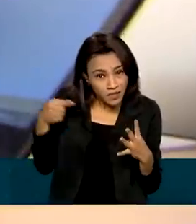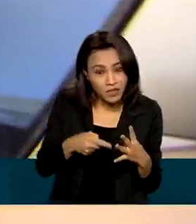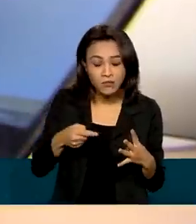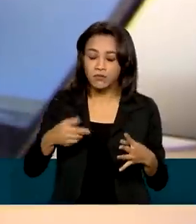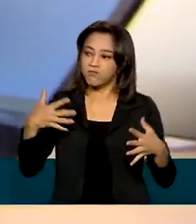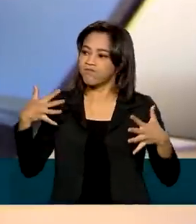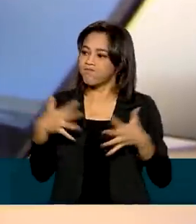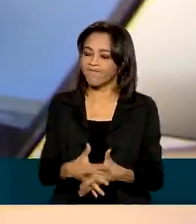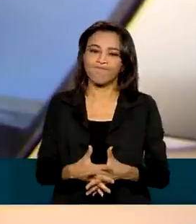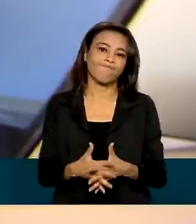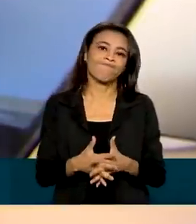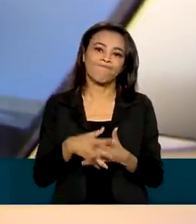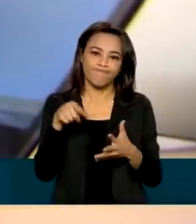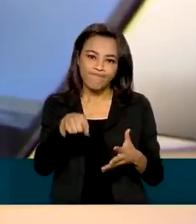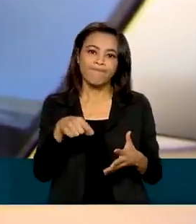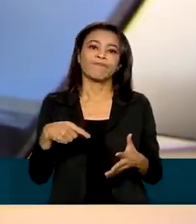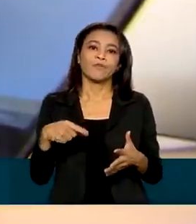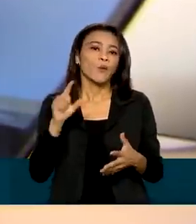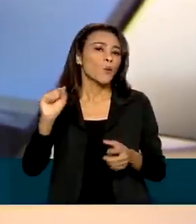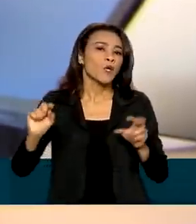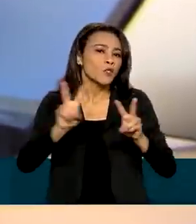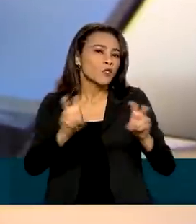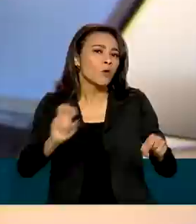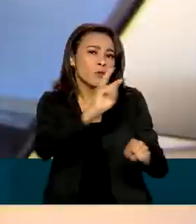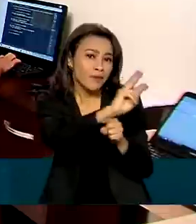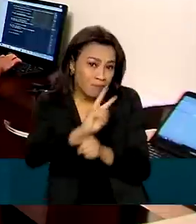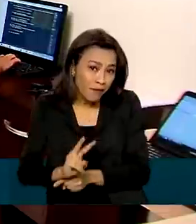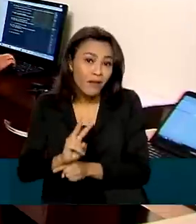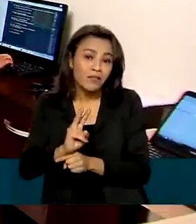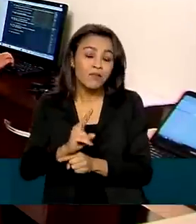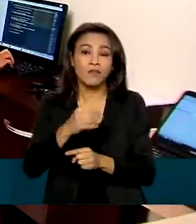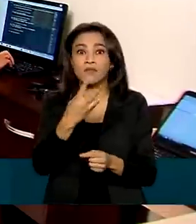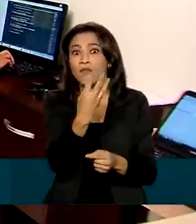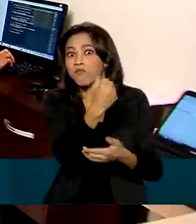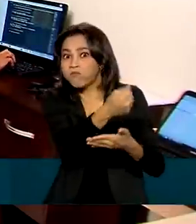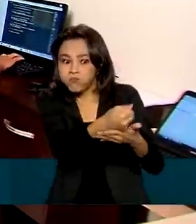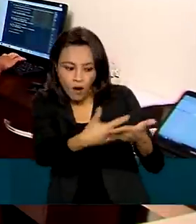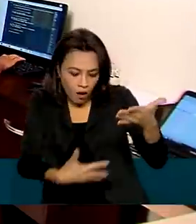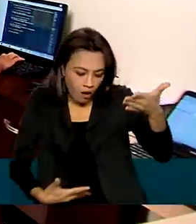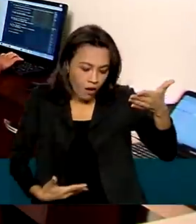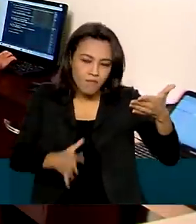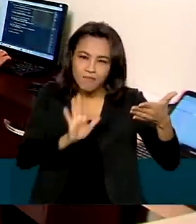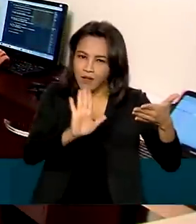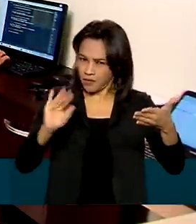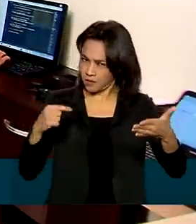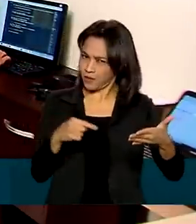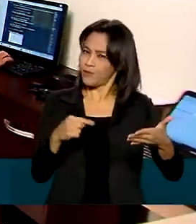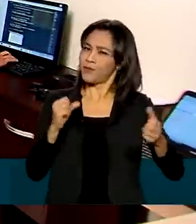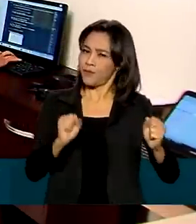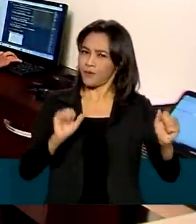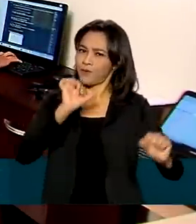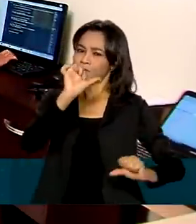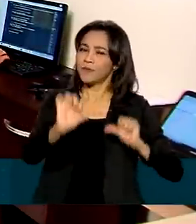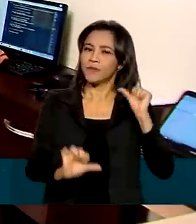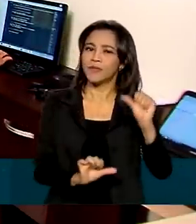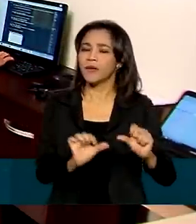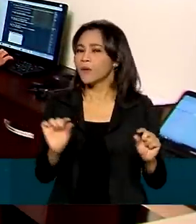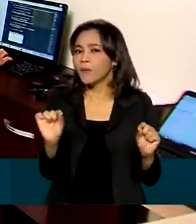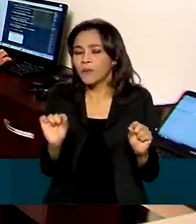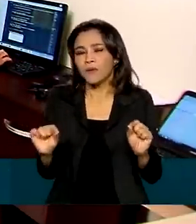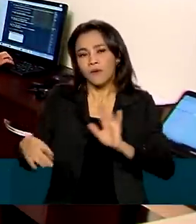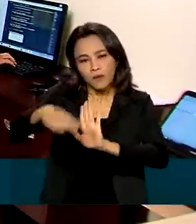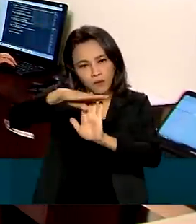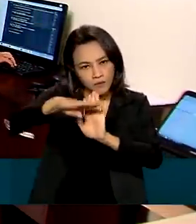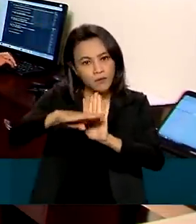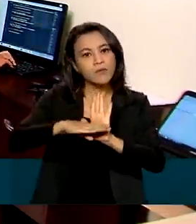empréstimos para as micro e pequenas empresas são muitos. Mas a realidade pode mudar com o programa Crédito